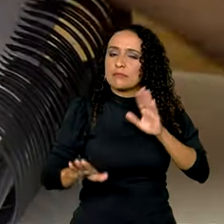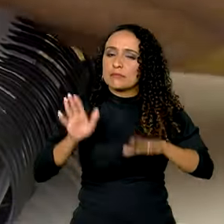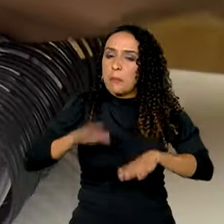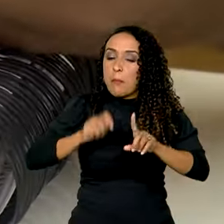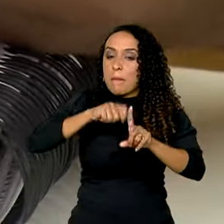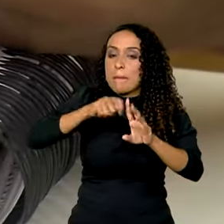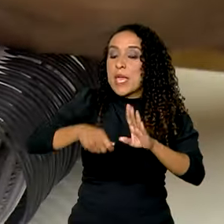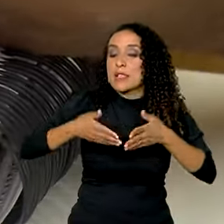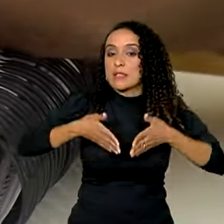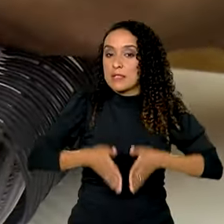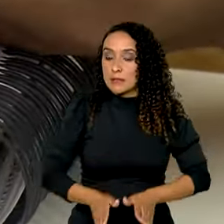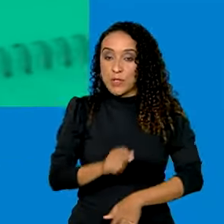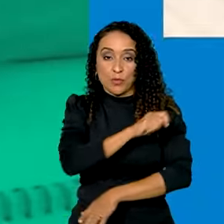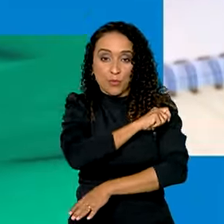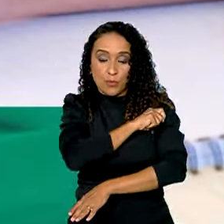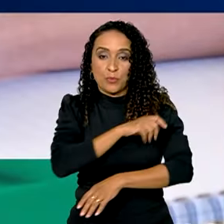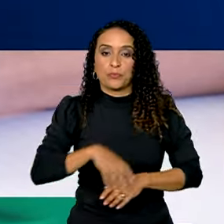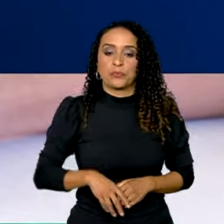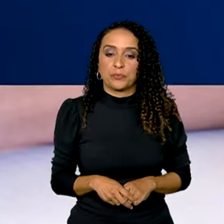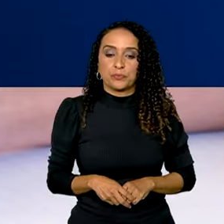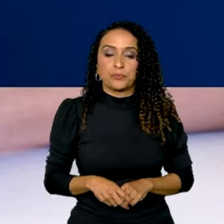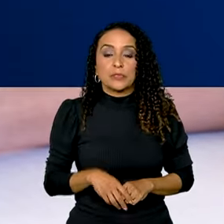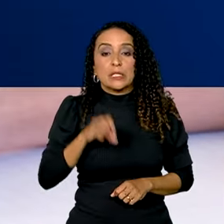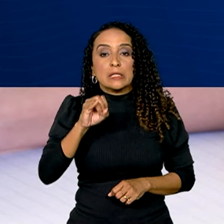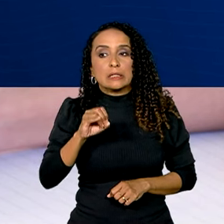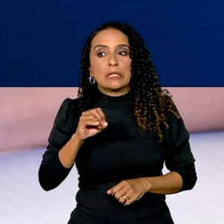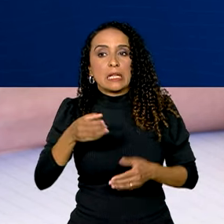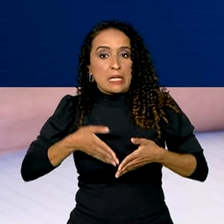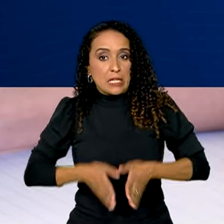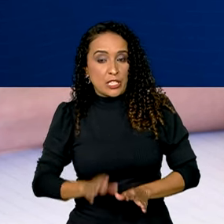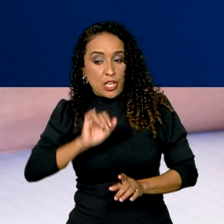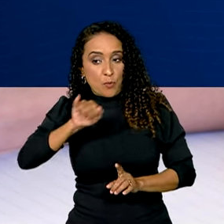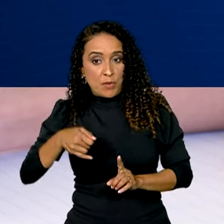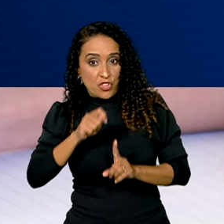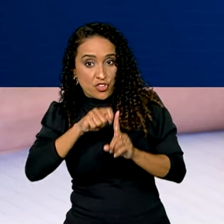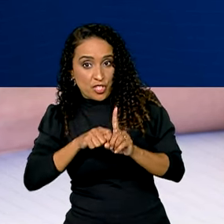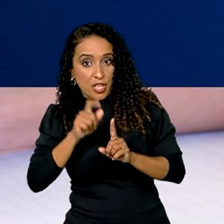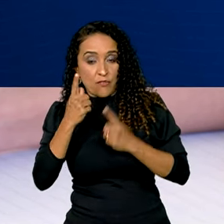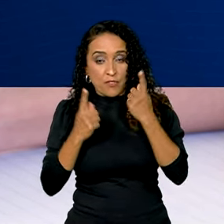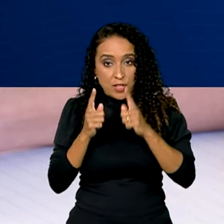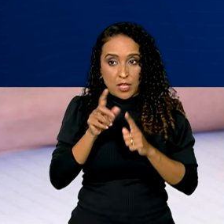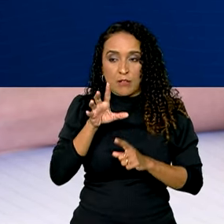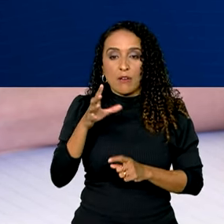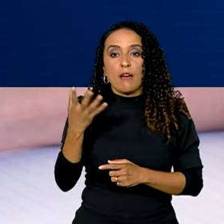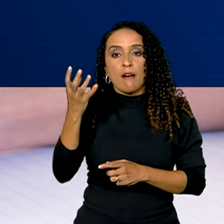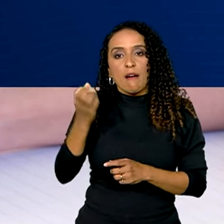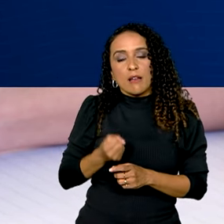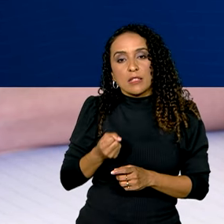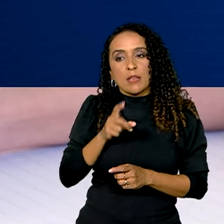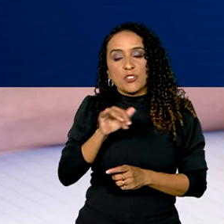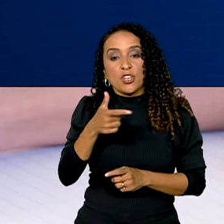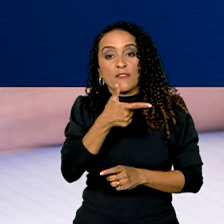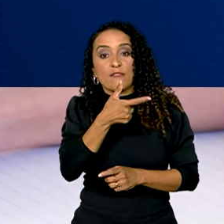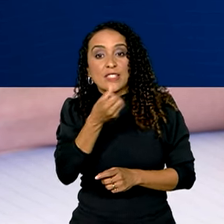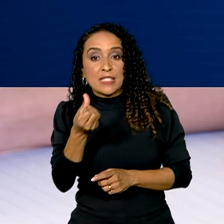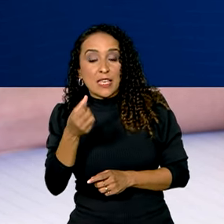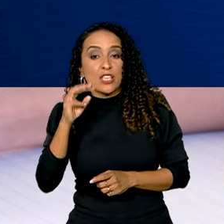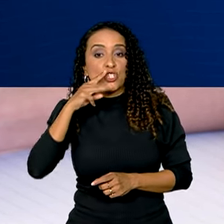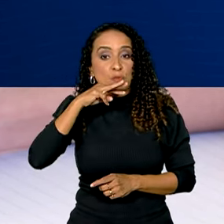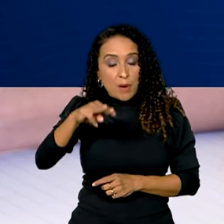com o mês de nascimento do estudante. Quem nasceu em janeiro e fevereiro vai receber no dia 26 de março.